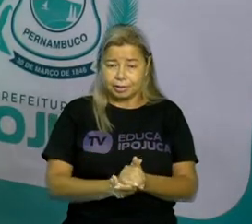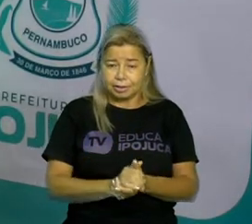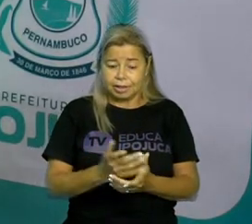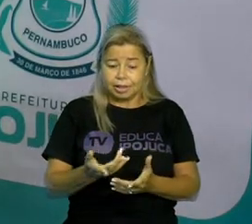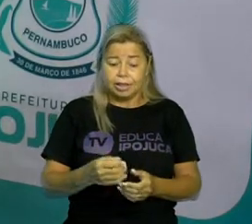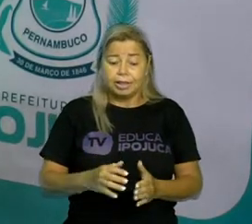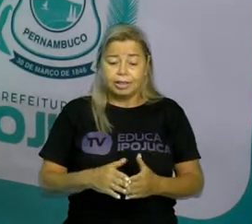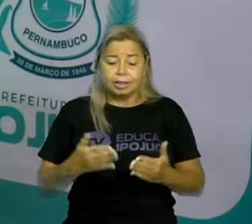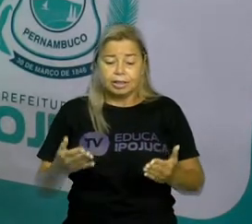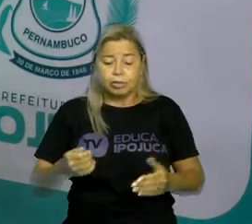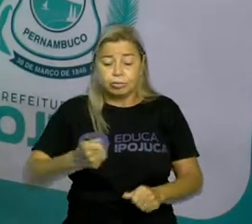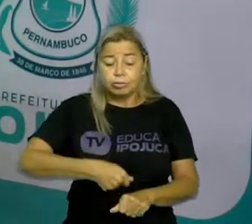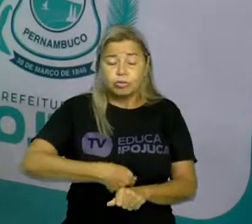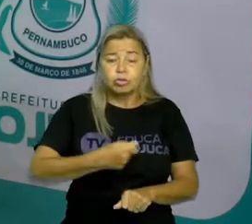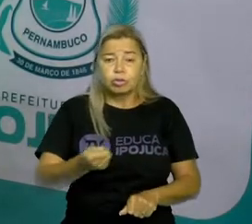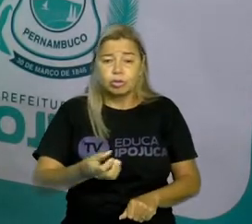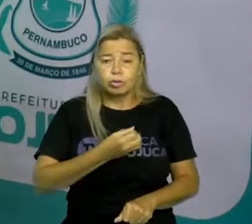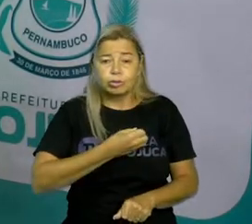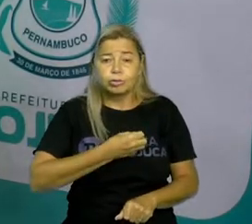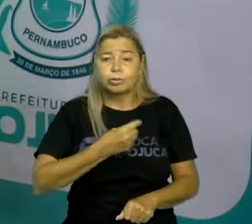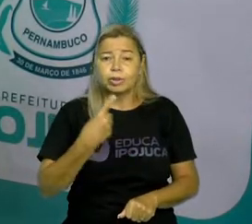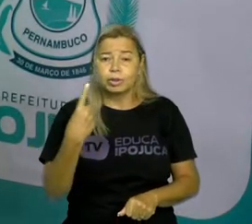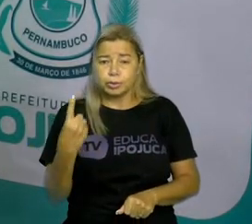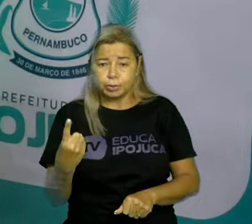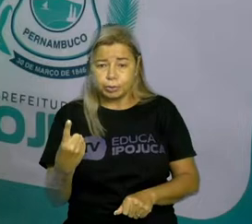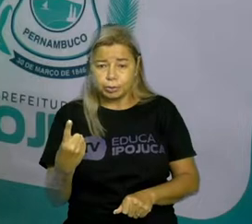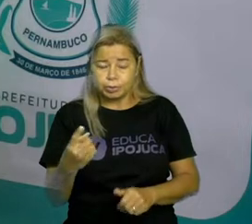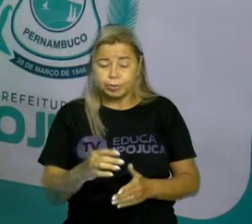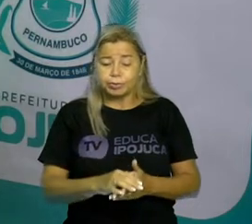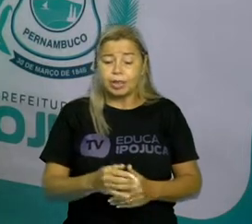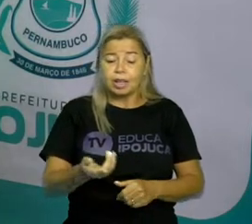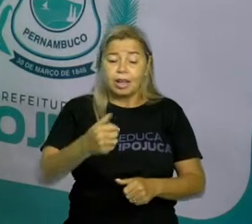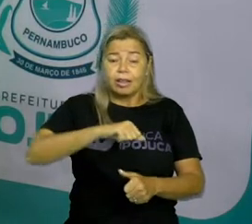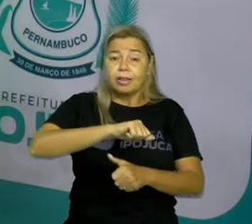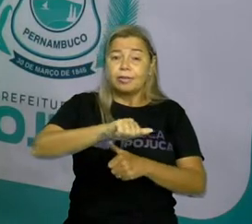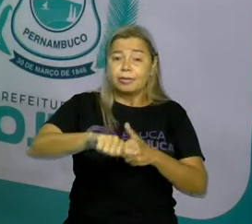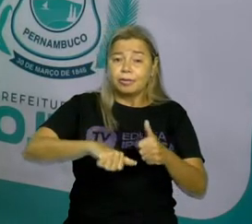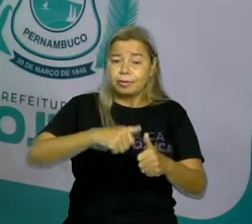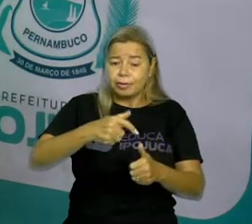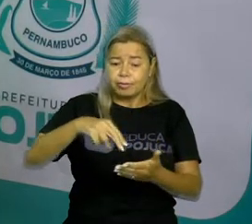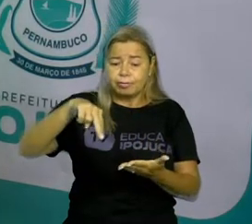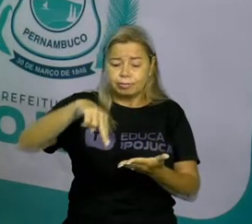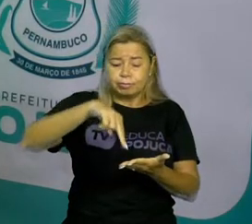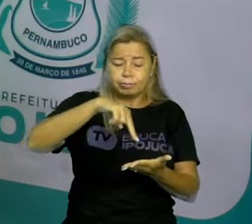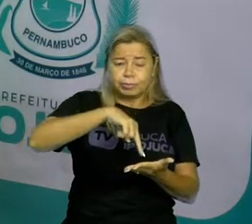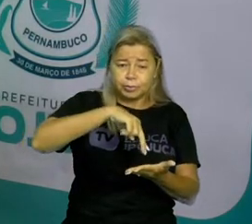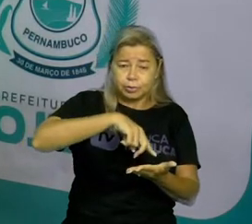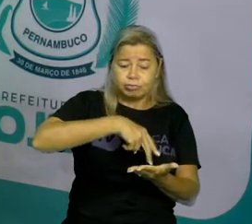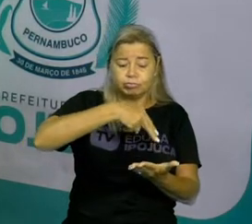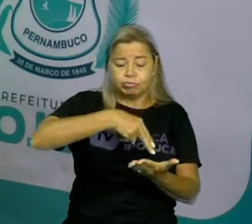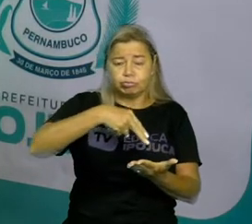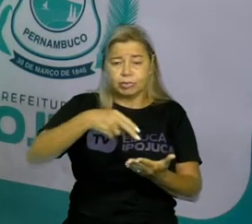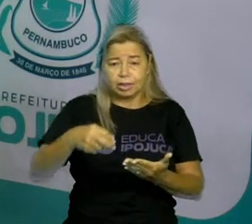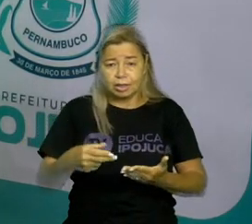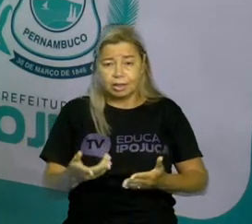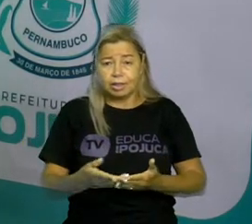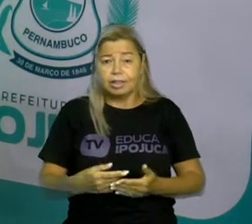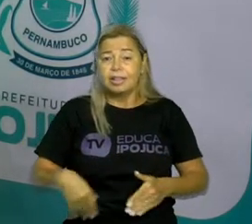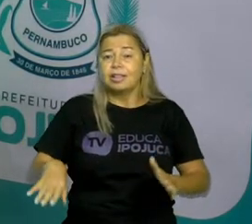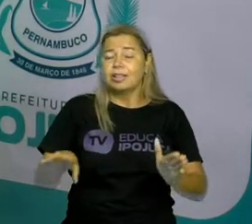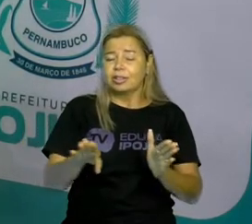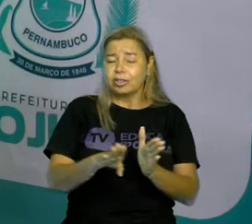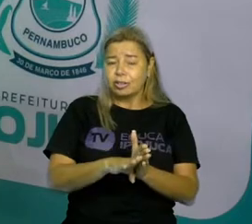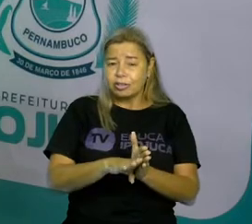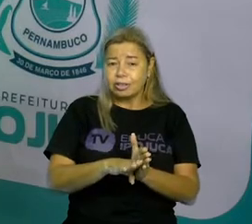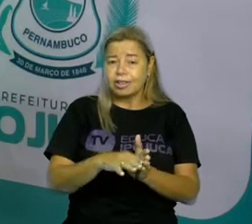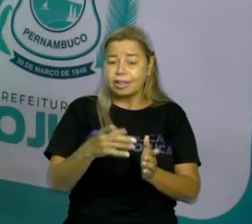fiz o percurso todinho, voltei, peguei minha pedra. Agora eu vou jogar no número dois. E assim sucessivamente até chegar lá no céu,